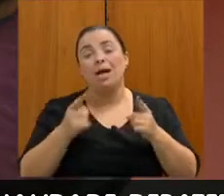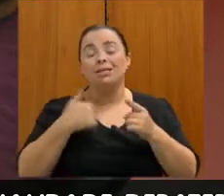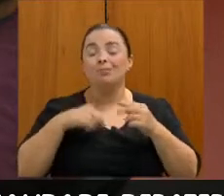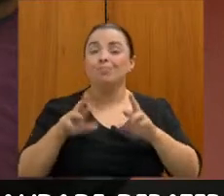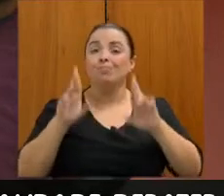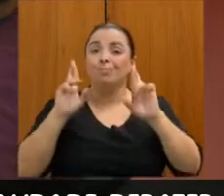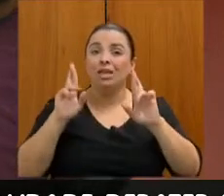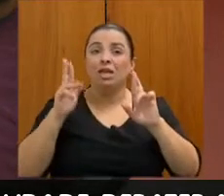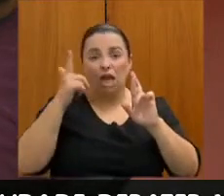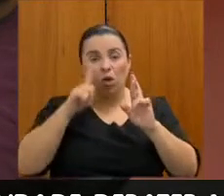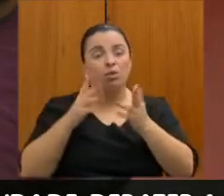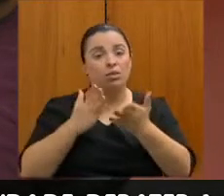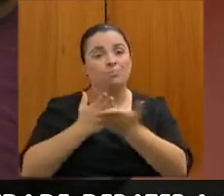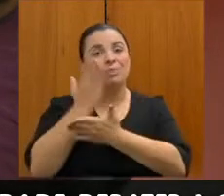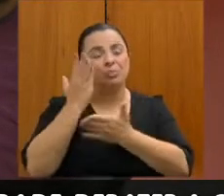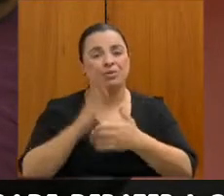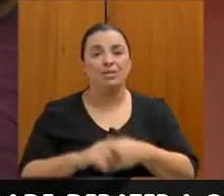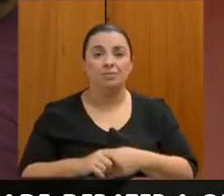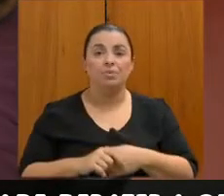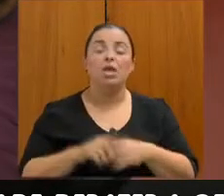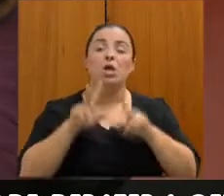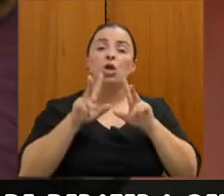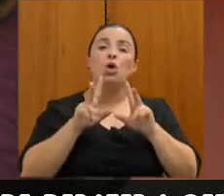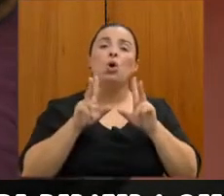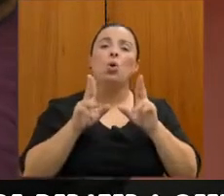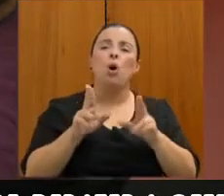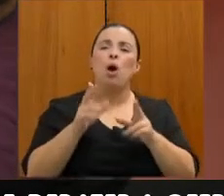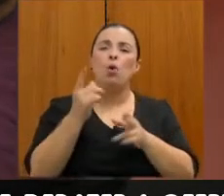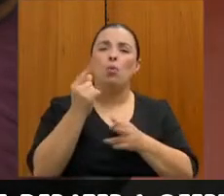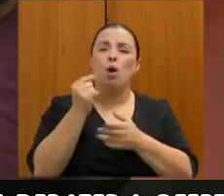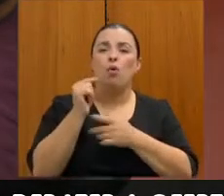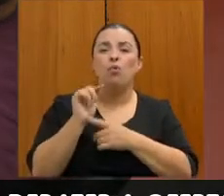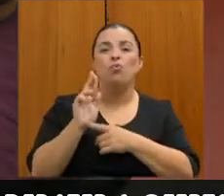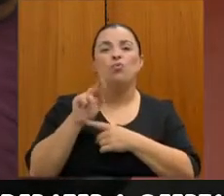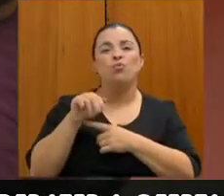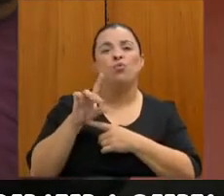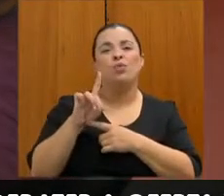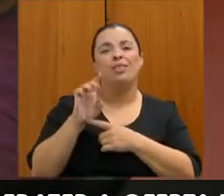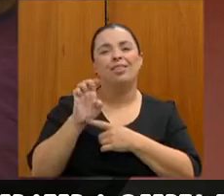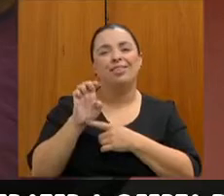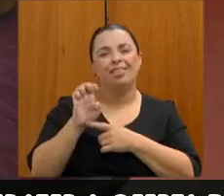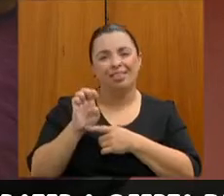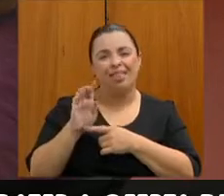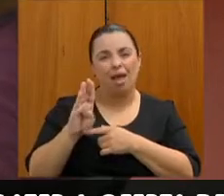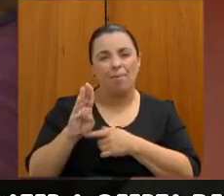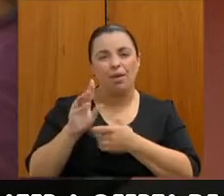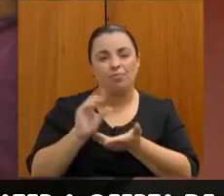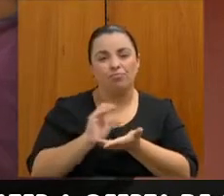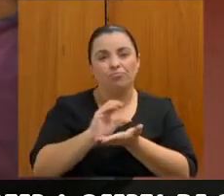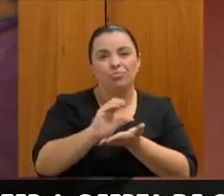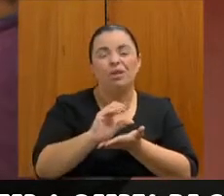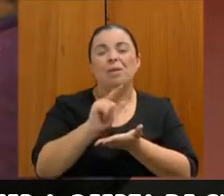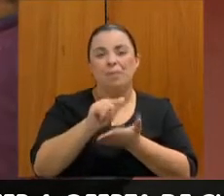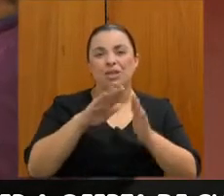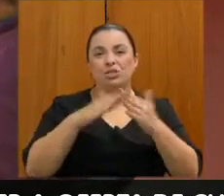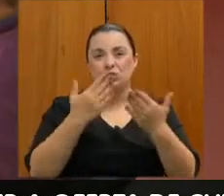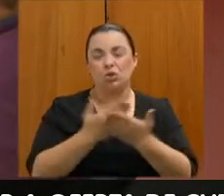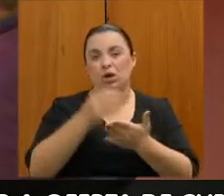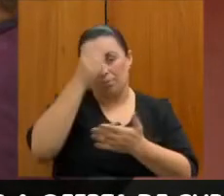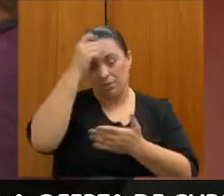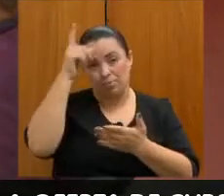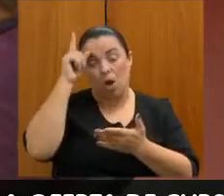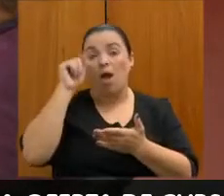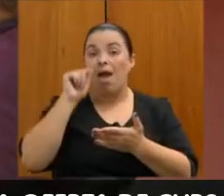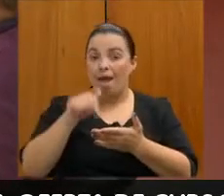a destinação de recursos do Fundeb para as escolas municipais. Foi um projeto que nós apresentamos no início do governo e,